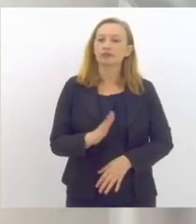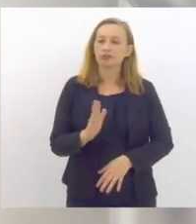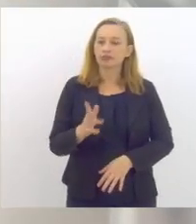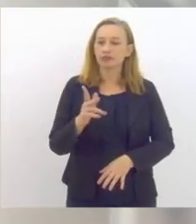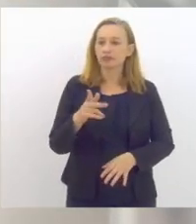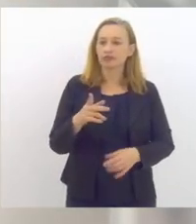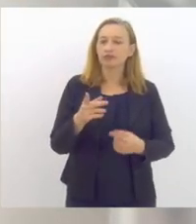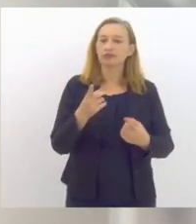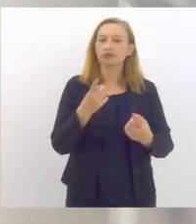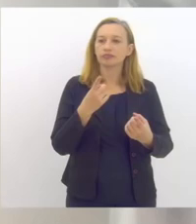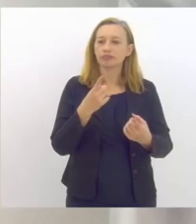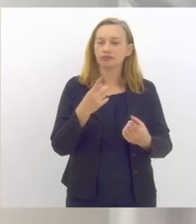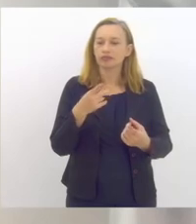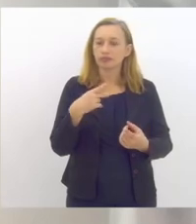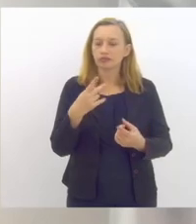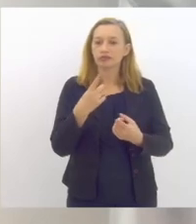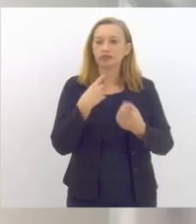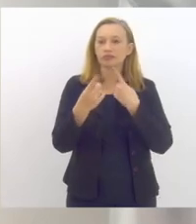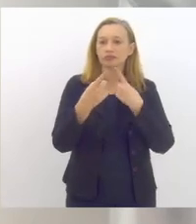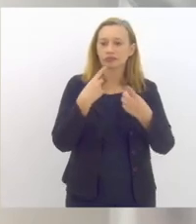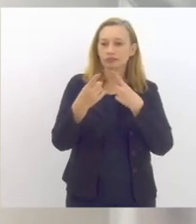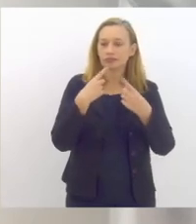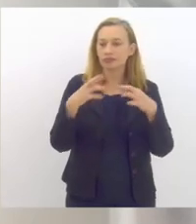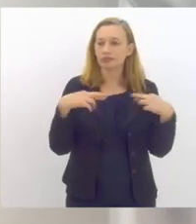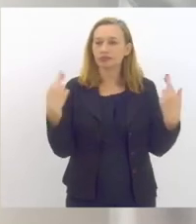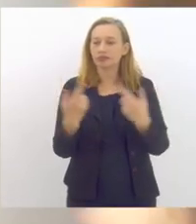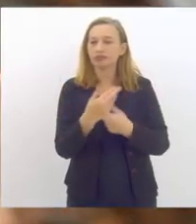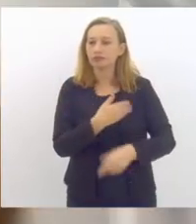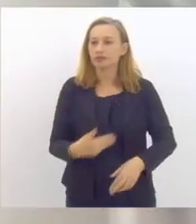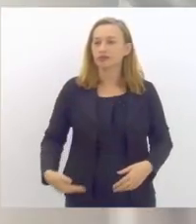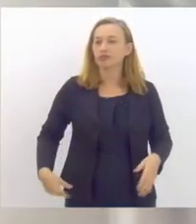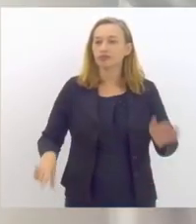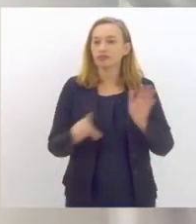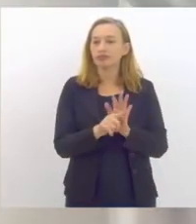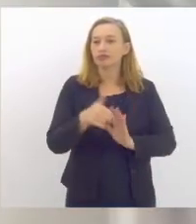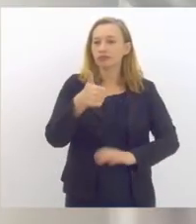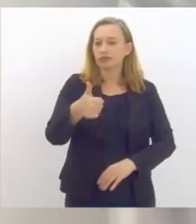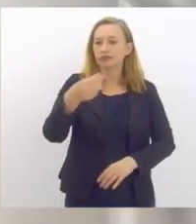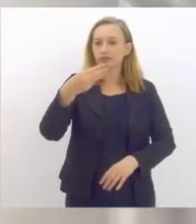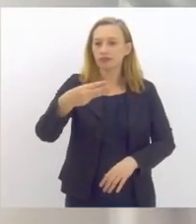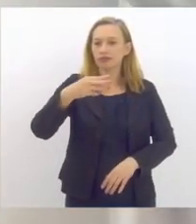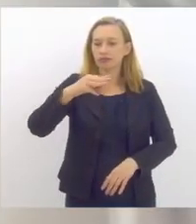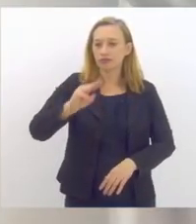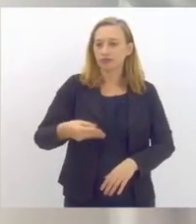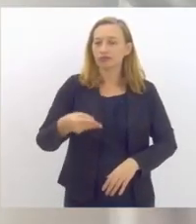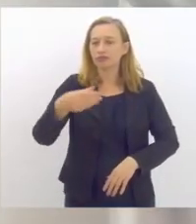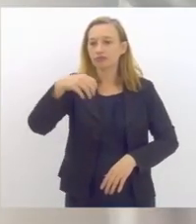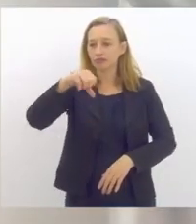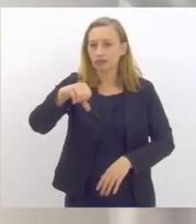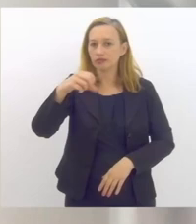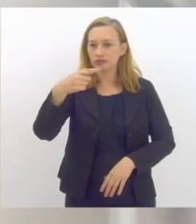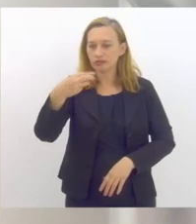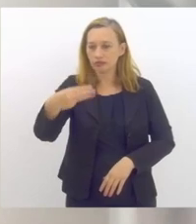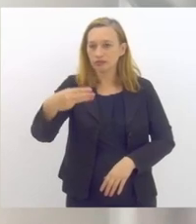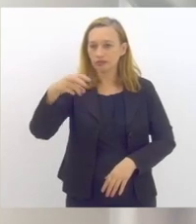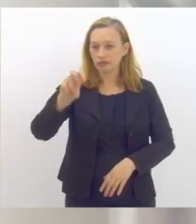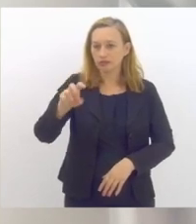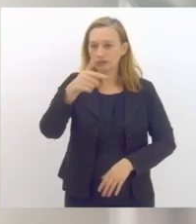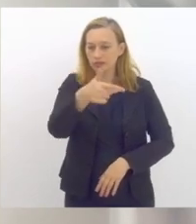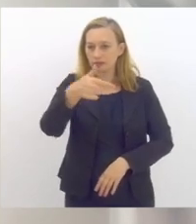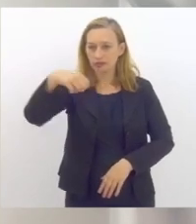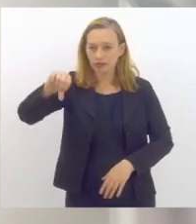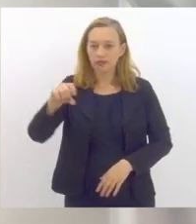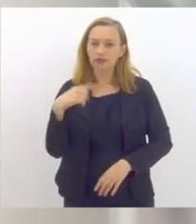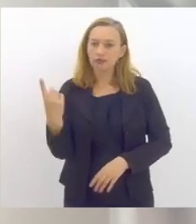na nossa audiência pública, que tratou da Lei 13.935-2019, de que a gente defende